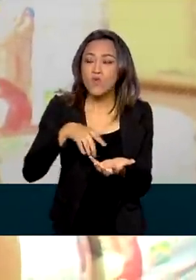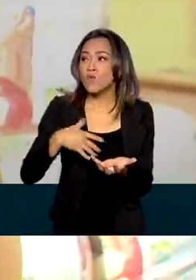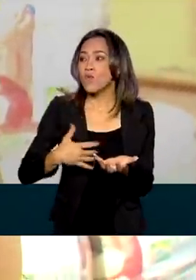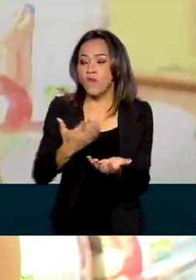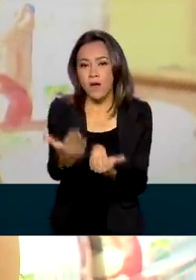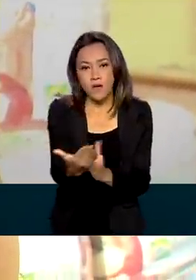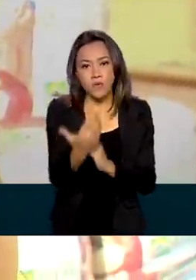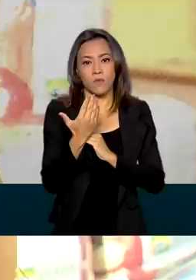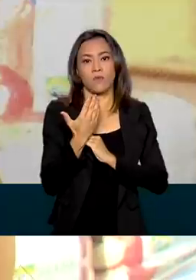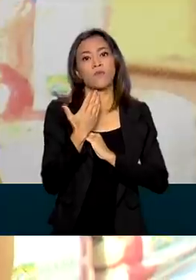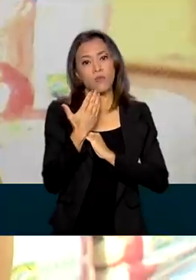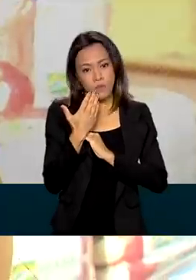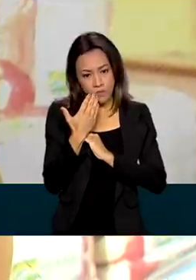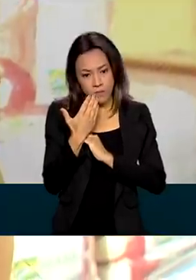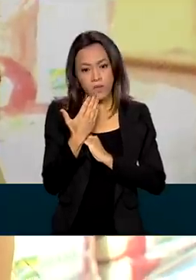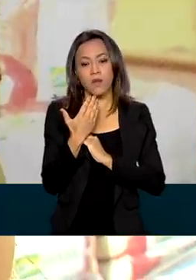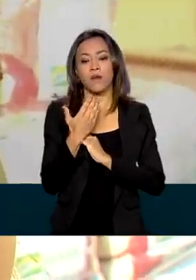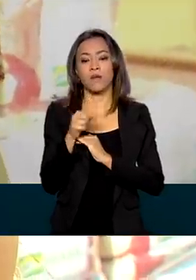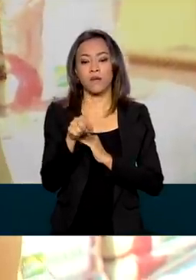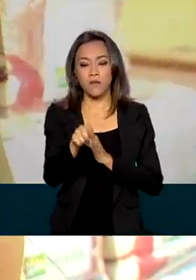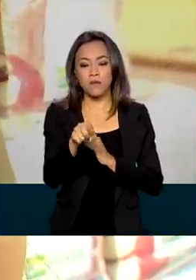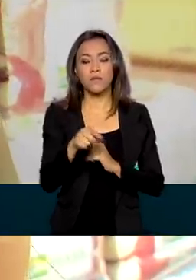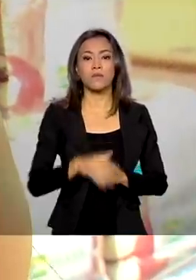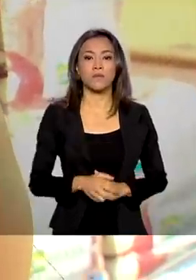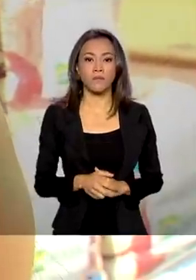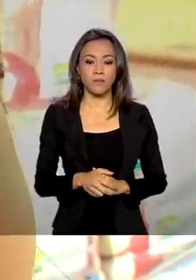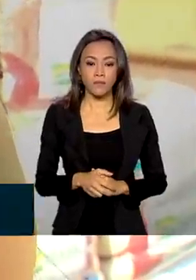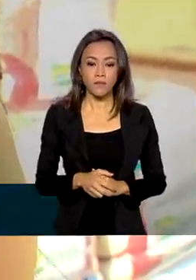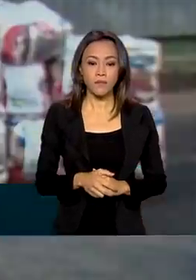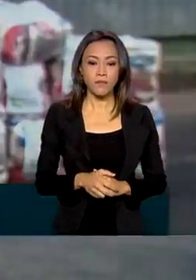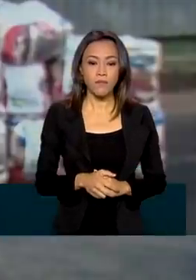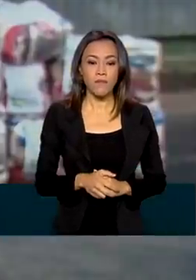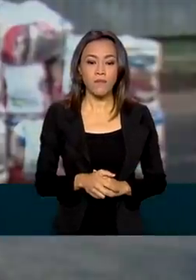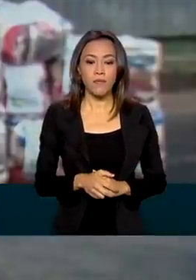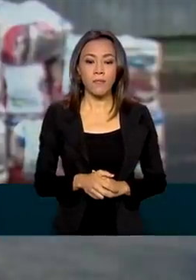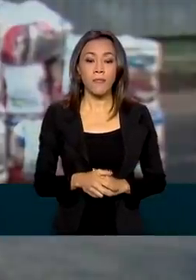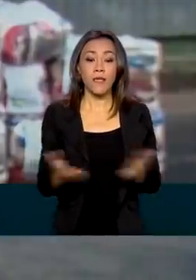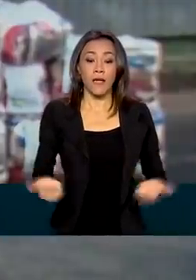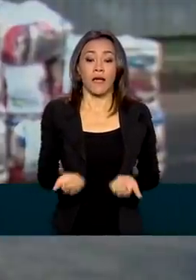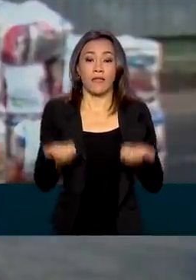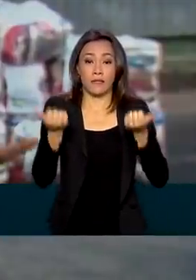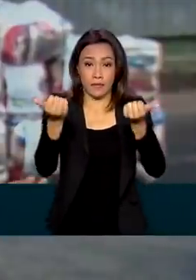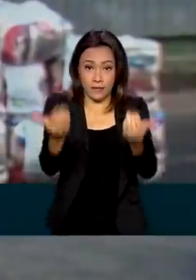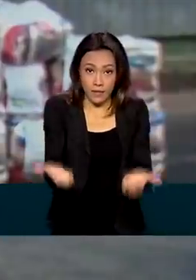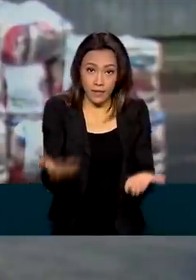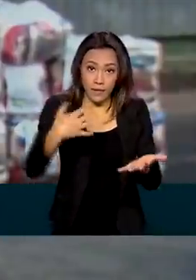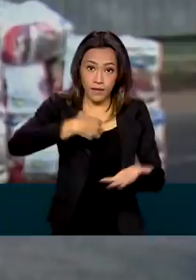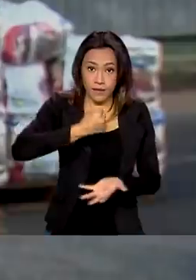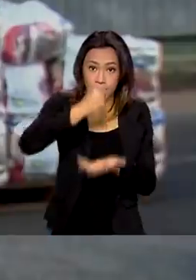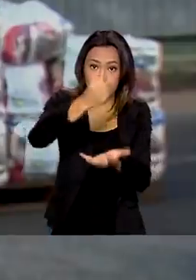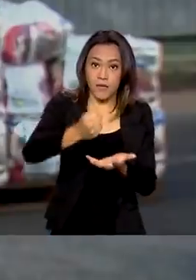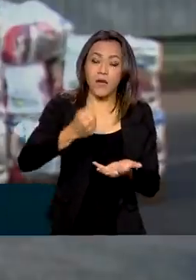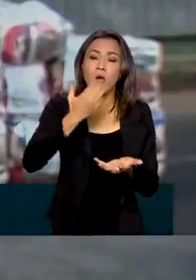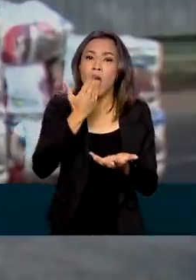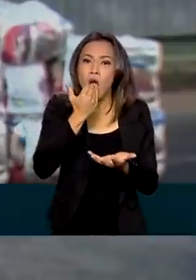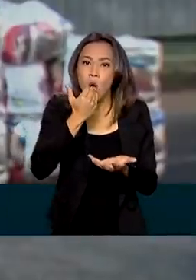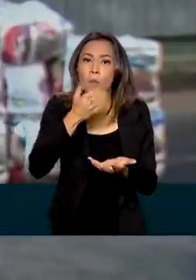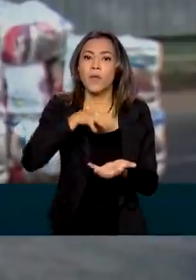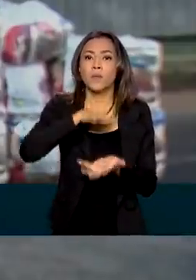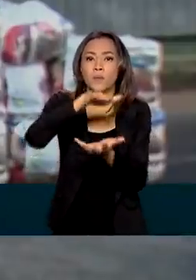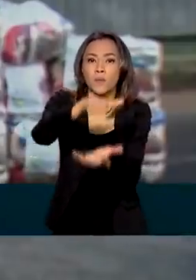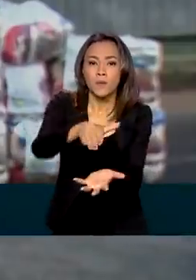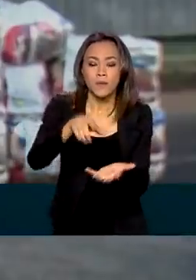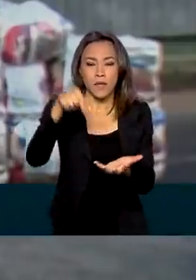não pode ter minha netatividade para vender. A entrega simbólica das cestas de alimentos aqui em